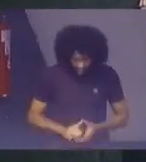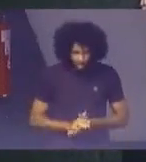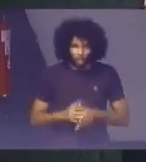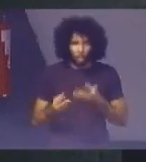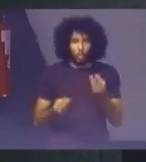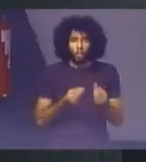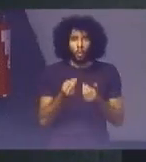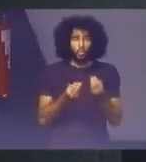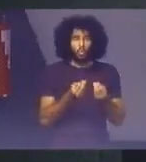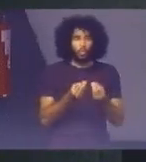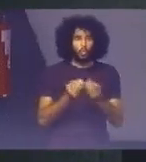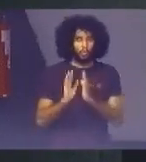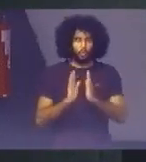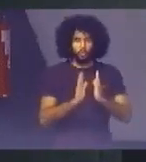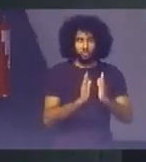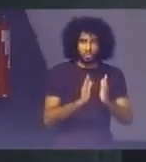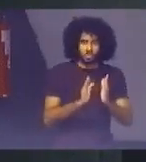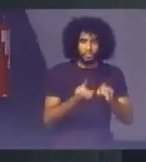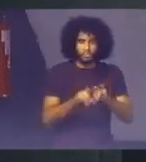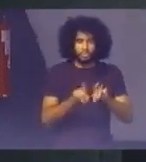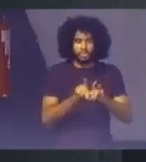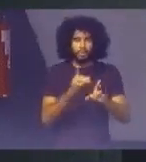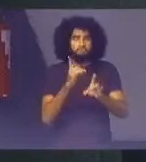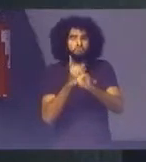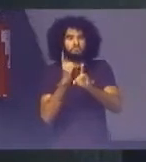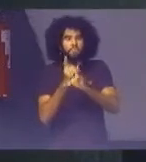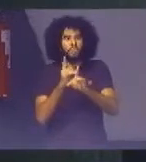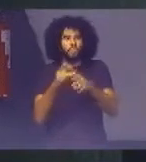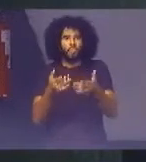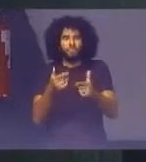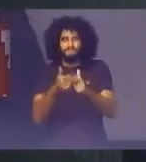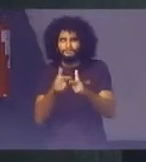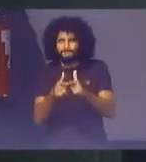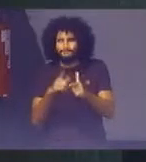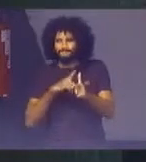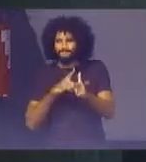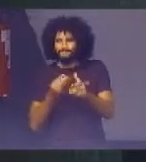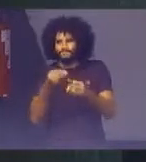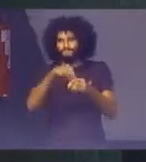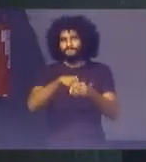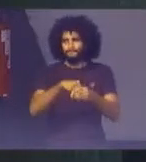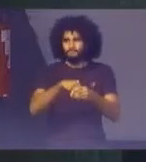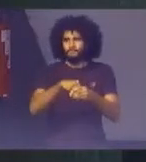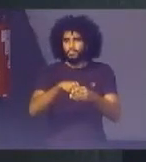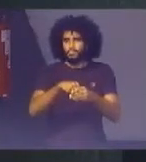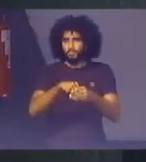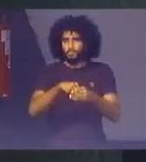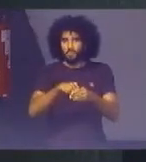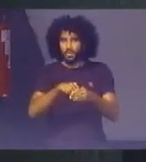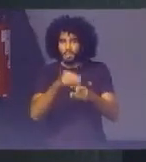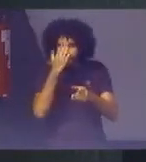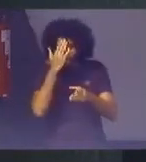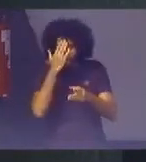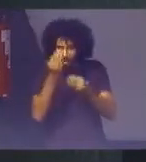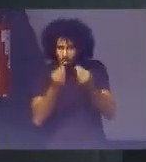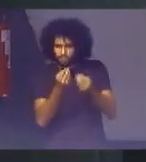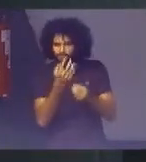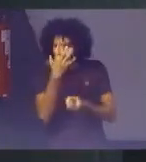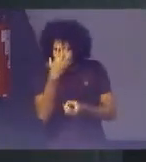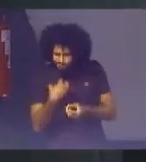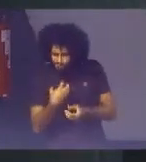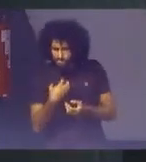E aí nós estamos Encontrando Quais são os gargalos Principais Para dar celeridade A isso Numa ação